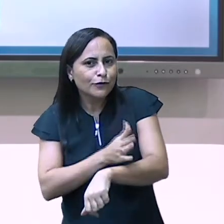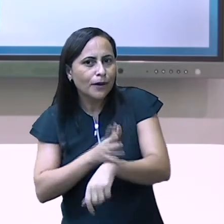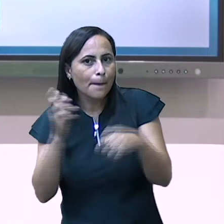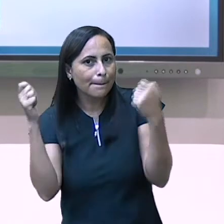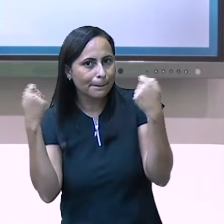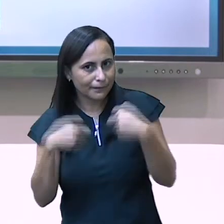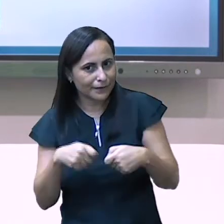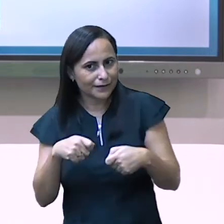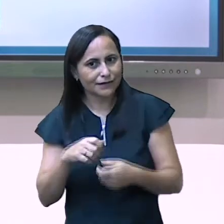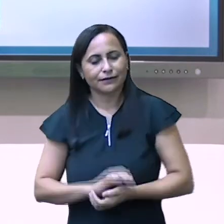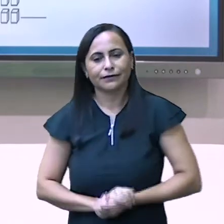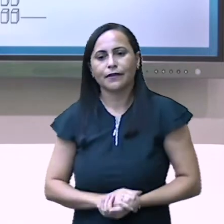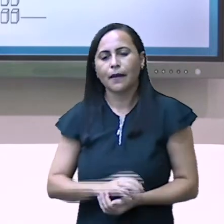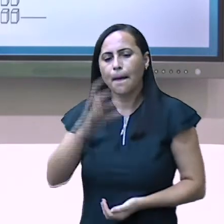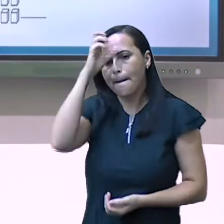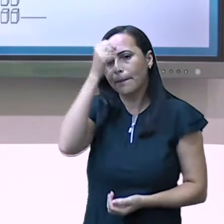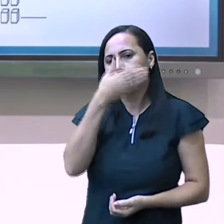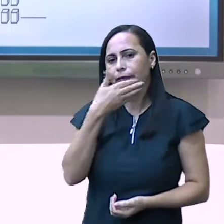aprendizagem. Vamos lá?